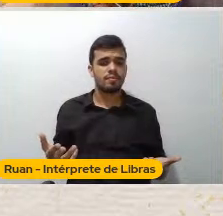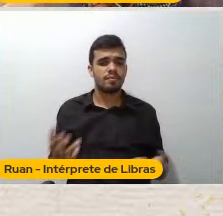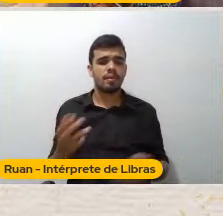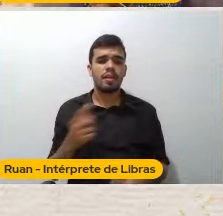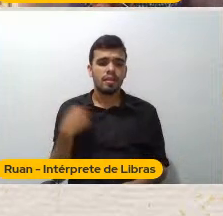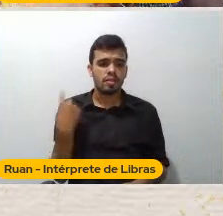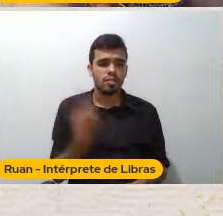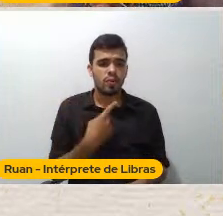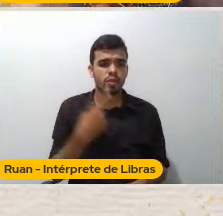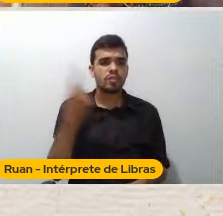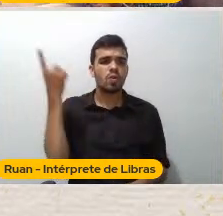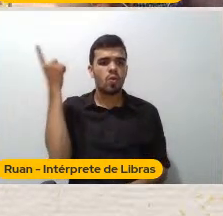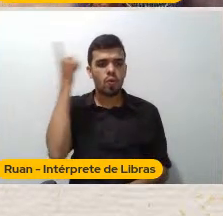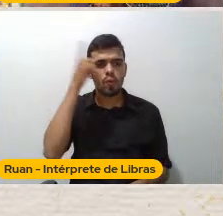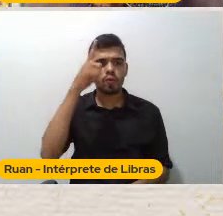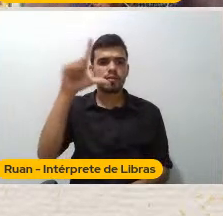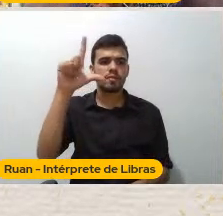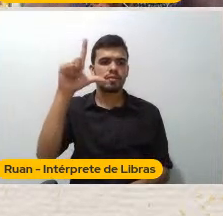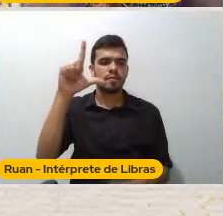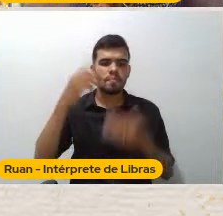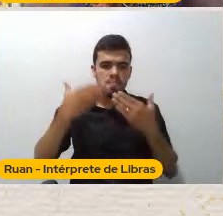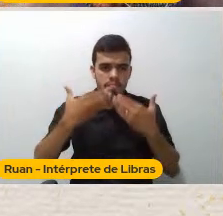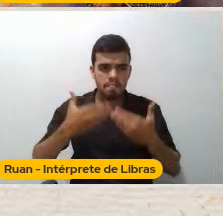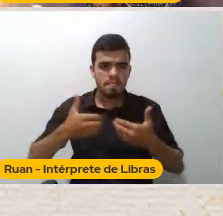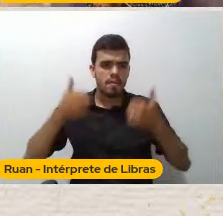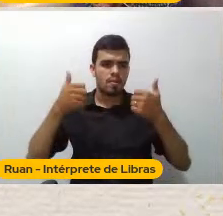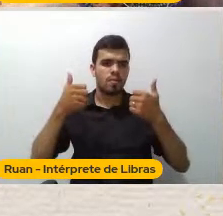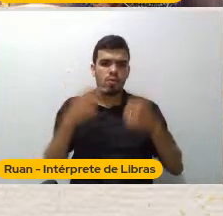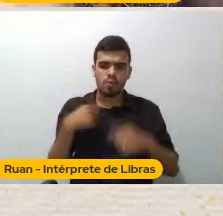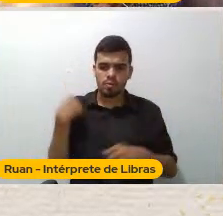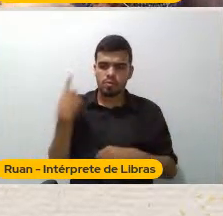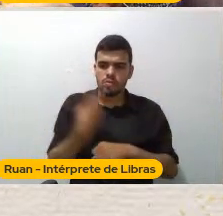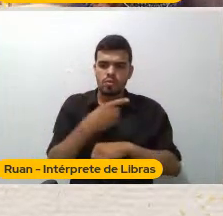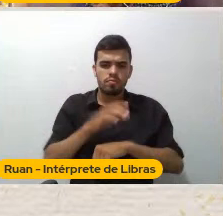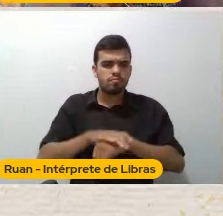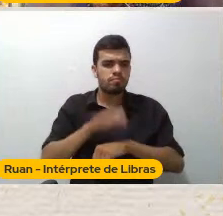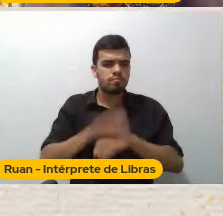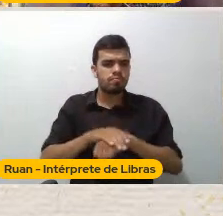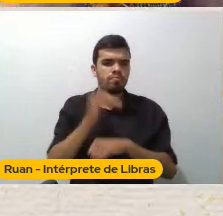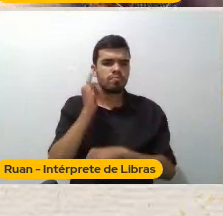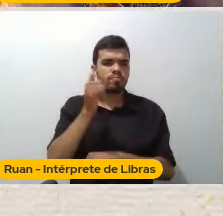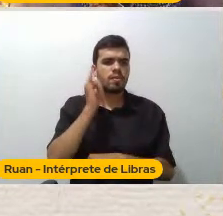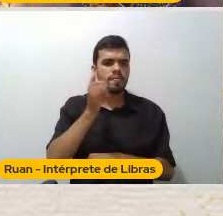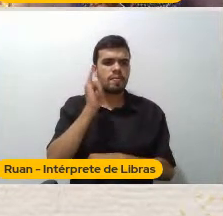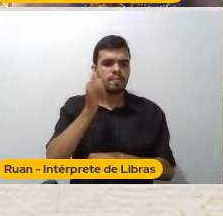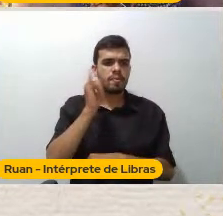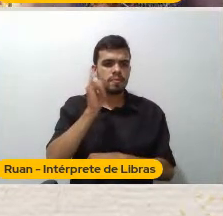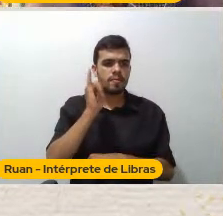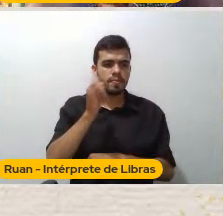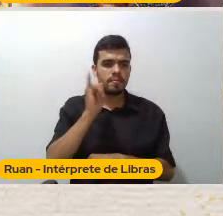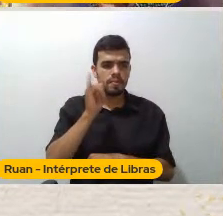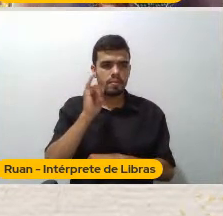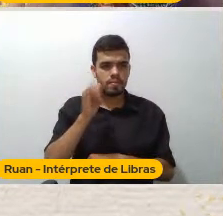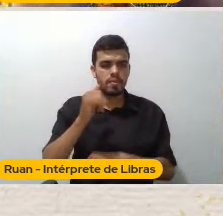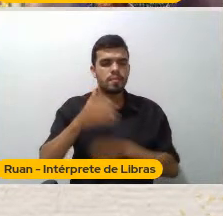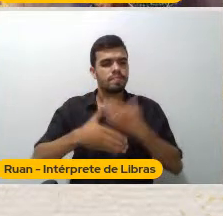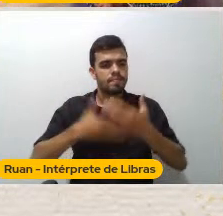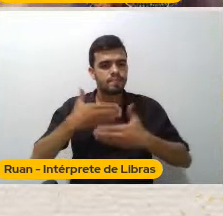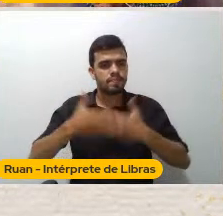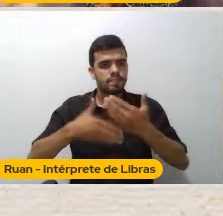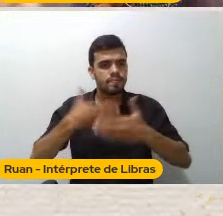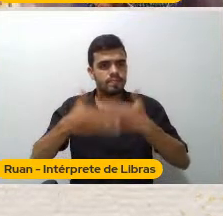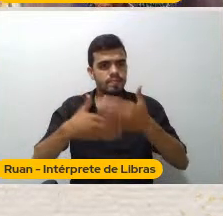redenção De falar Para nós mesmos De narrar-se Para nós mesmos Para os nossos iguais E ter o